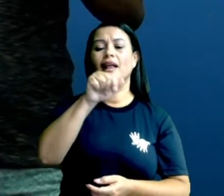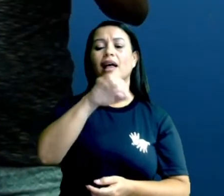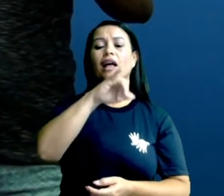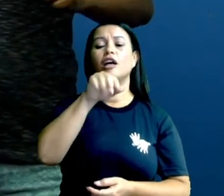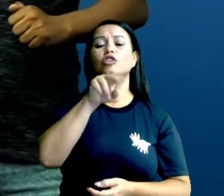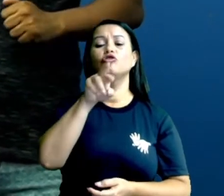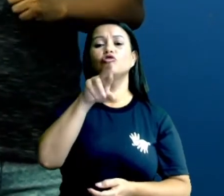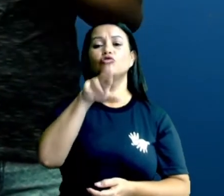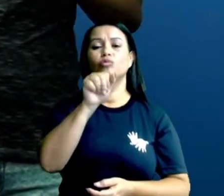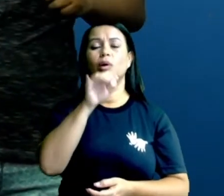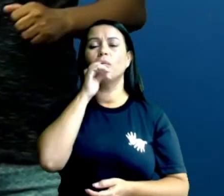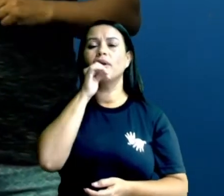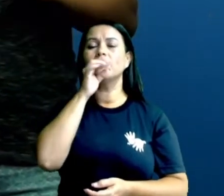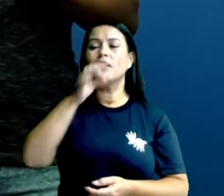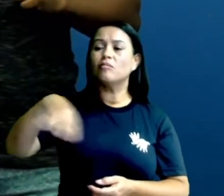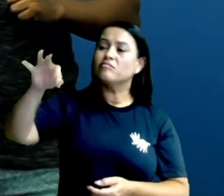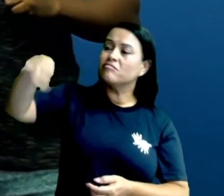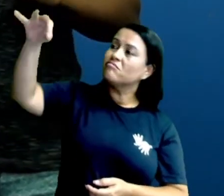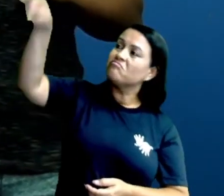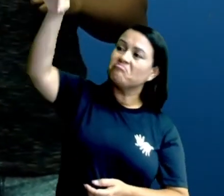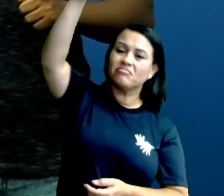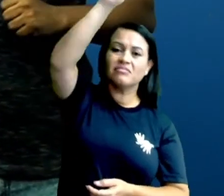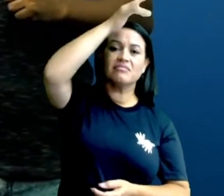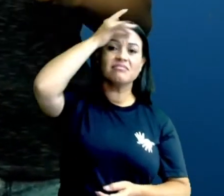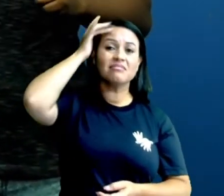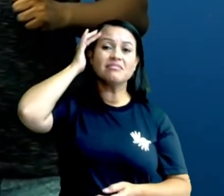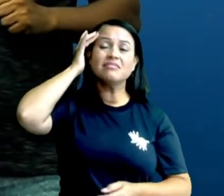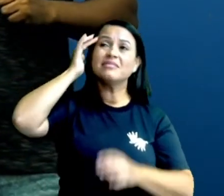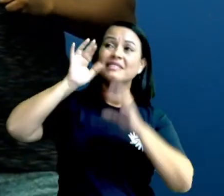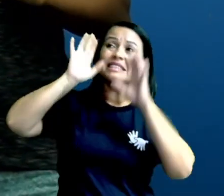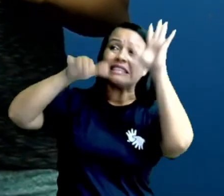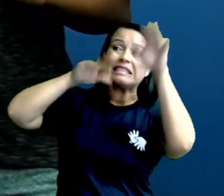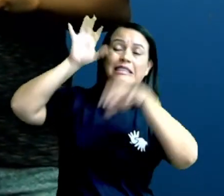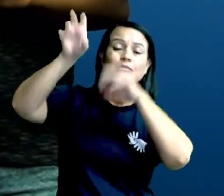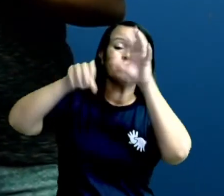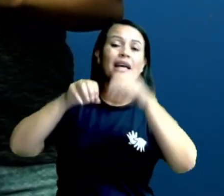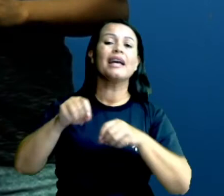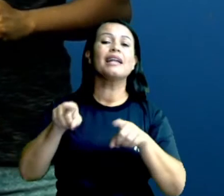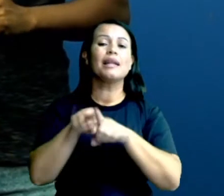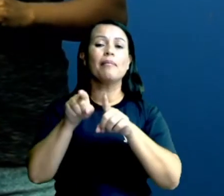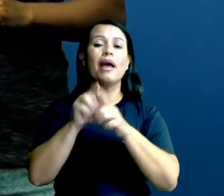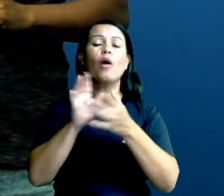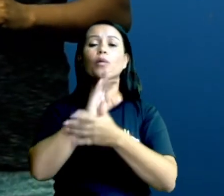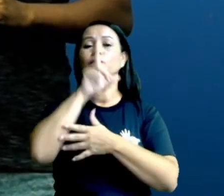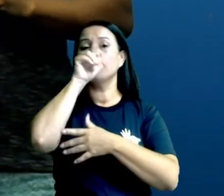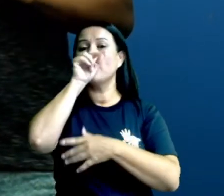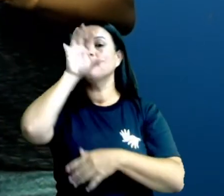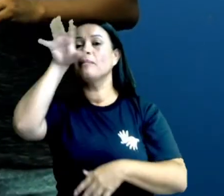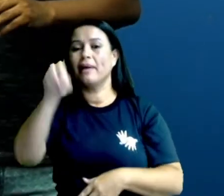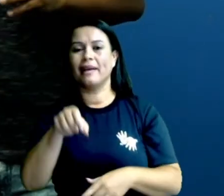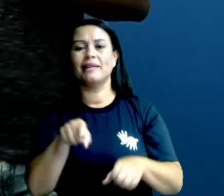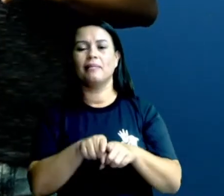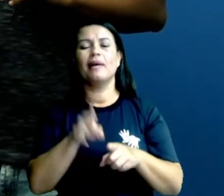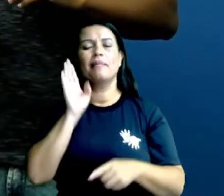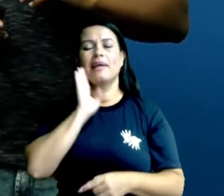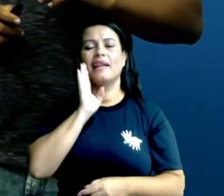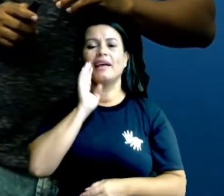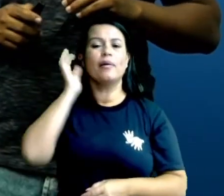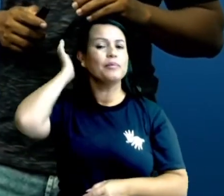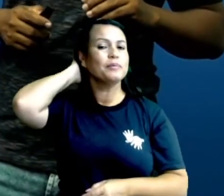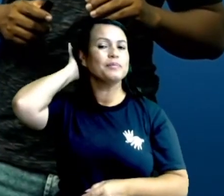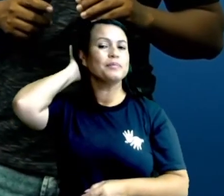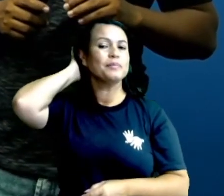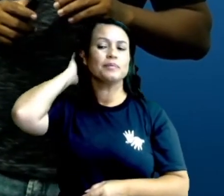criança, a gente corre atrás daquela competição de conseguir a tanajura, competindo com os pássaros. Era muito legal. Mas,